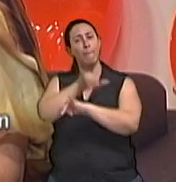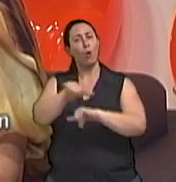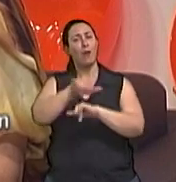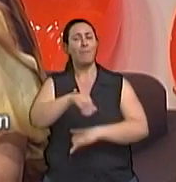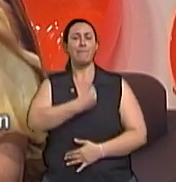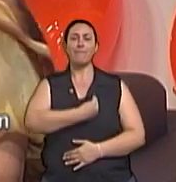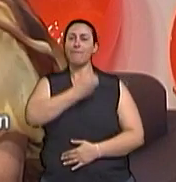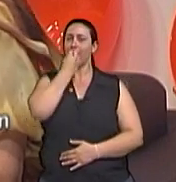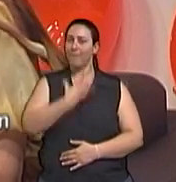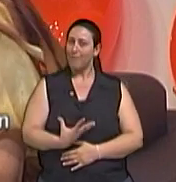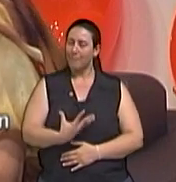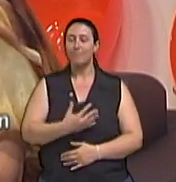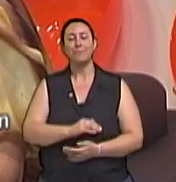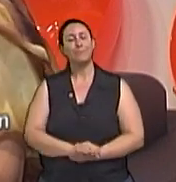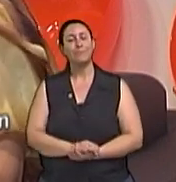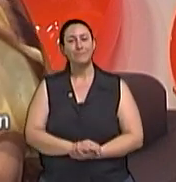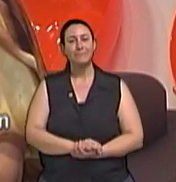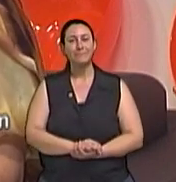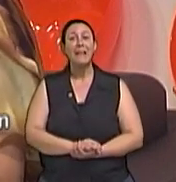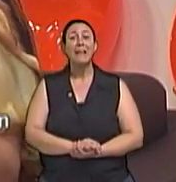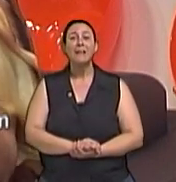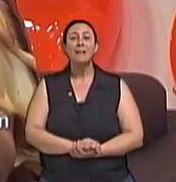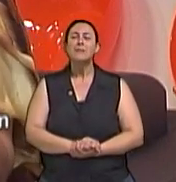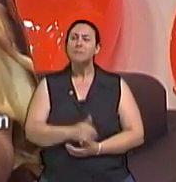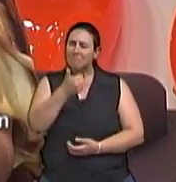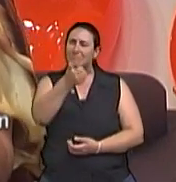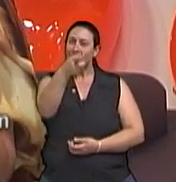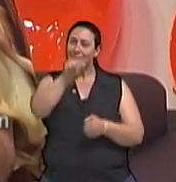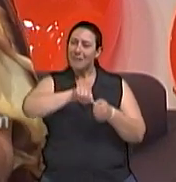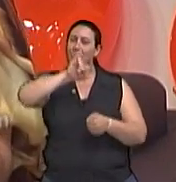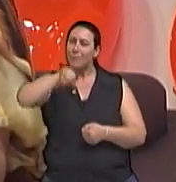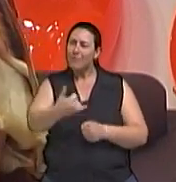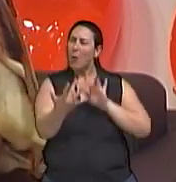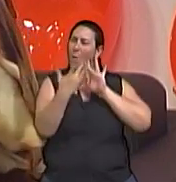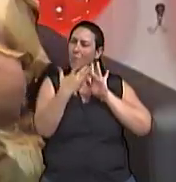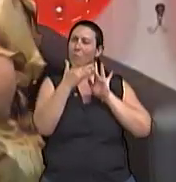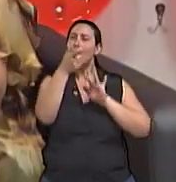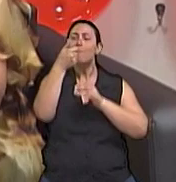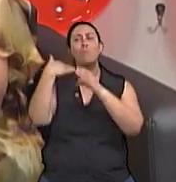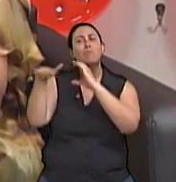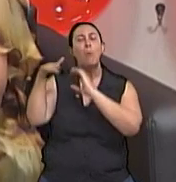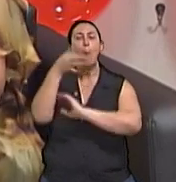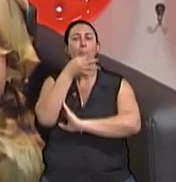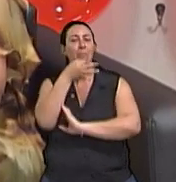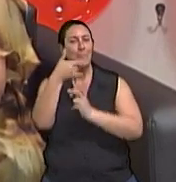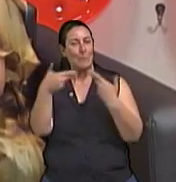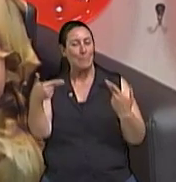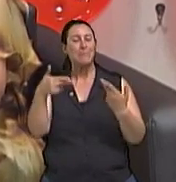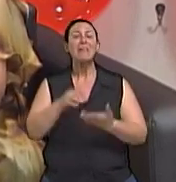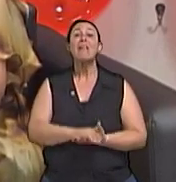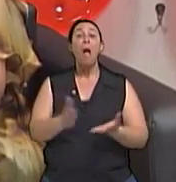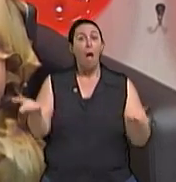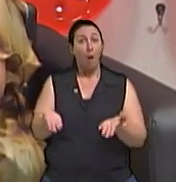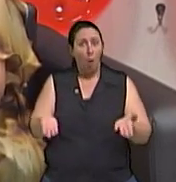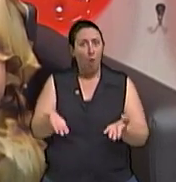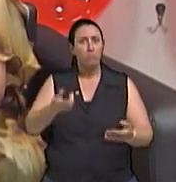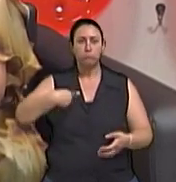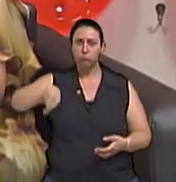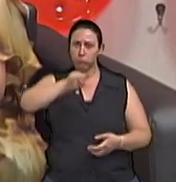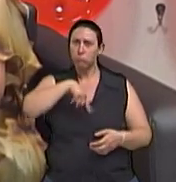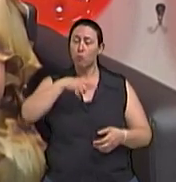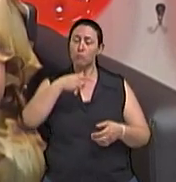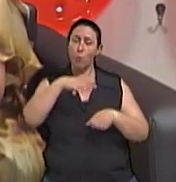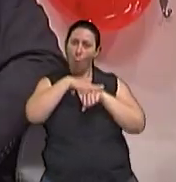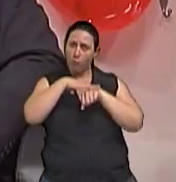Programa Viva Bem. Faça isso, essa conexão é fundamental. A gente continua conversando com o